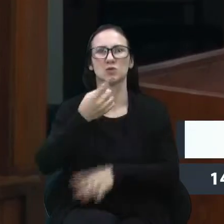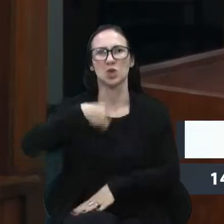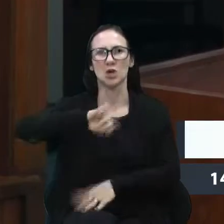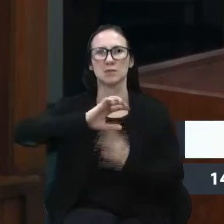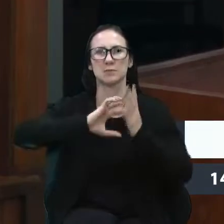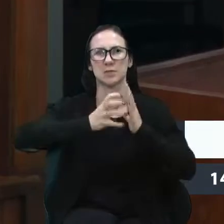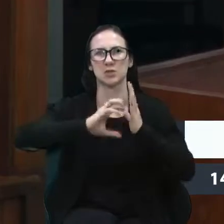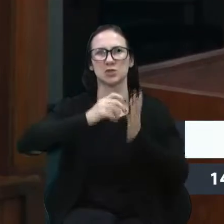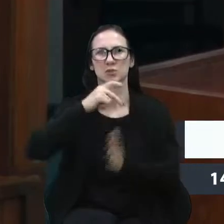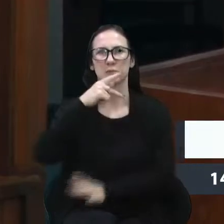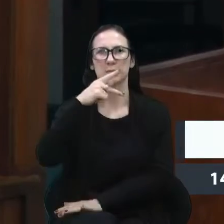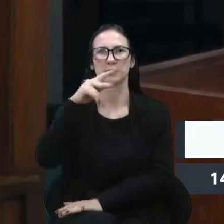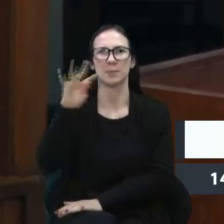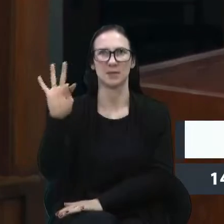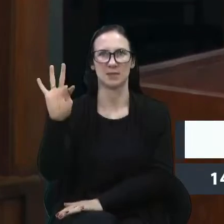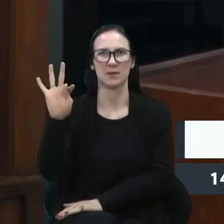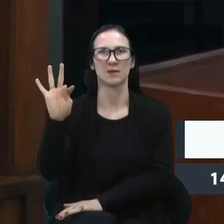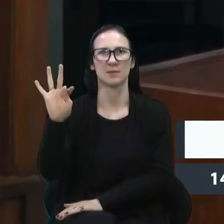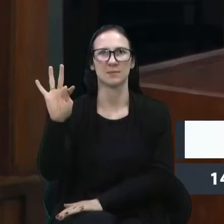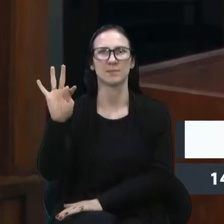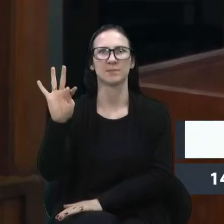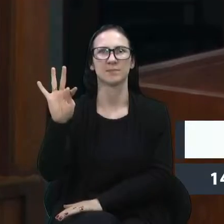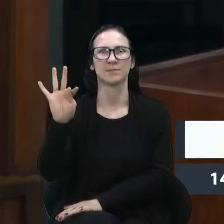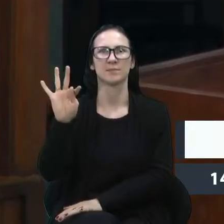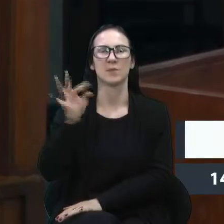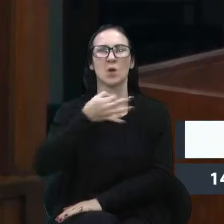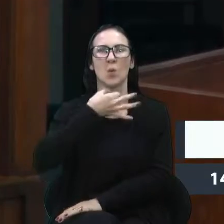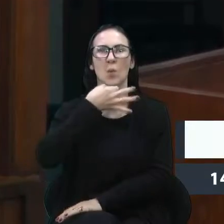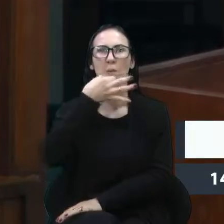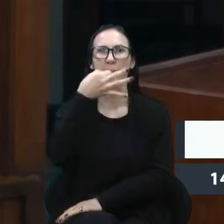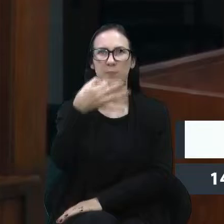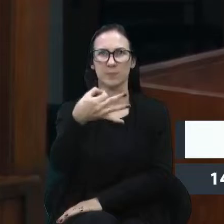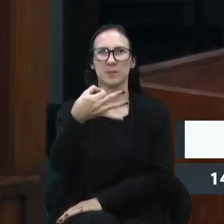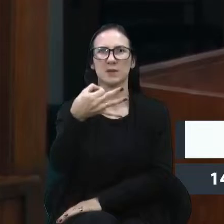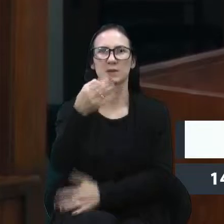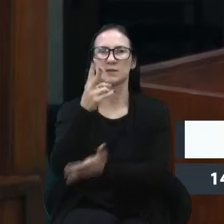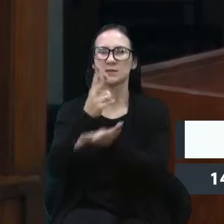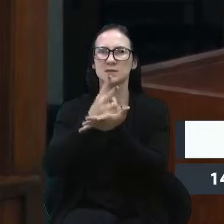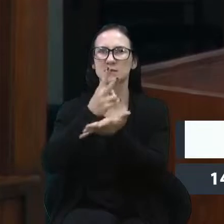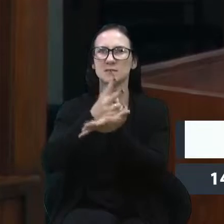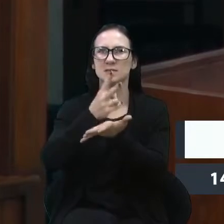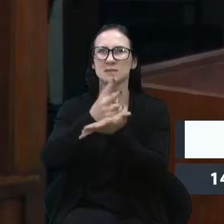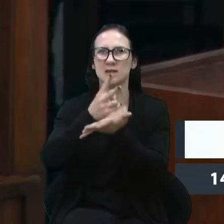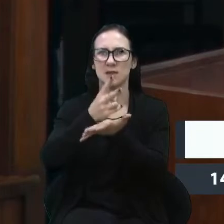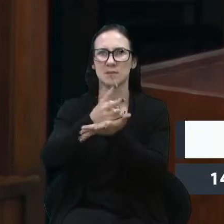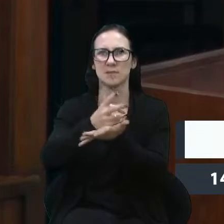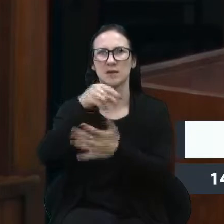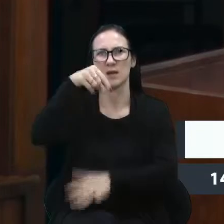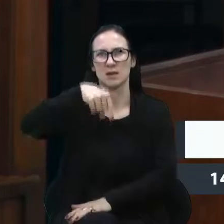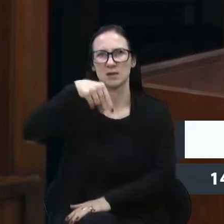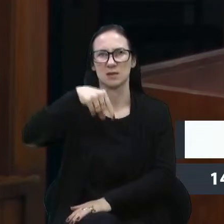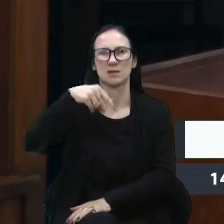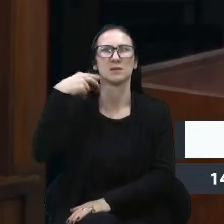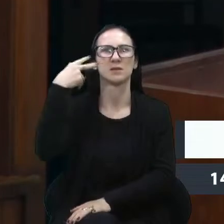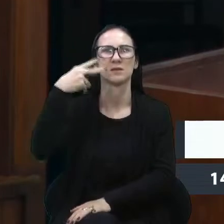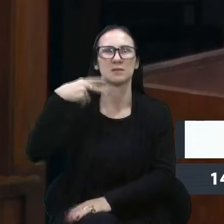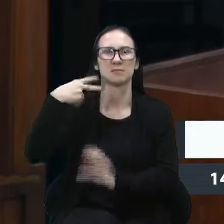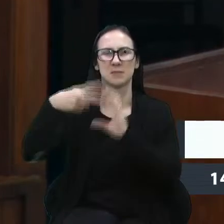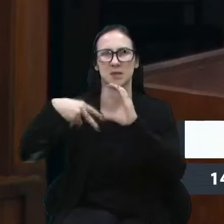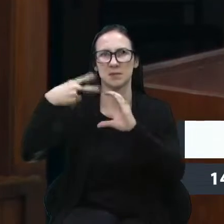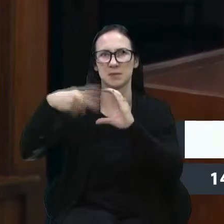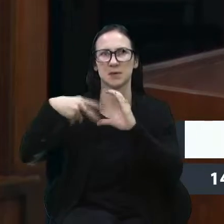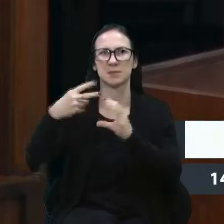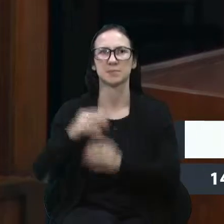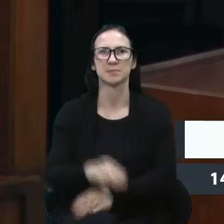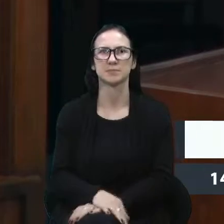se posiciona e se posicionará sempre nessa casa. E me permita usar o